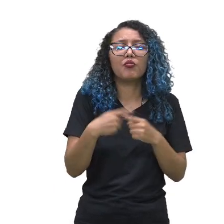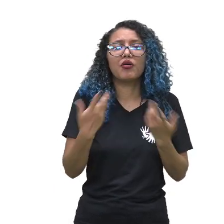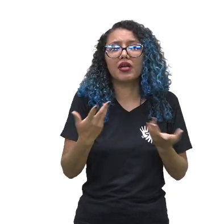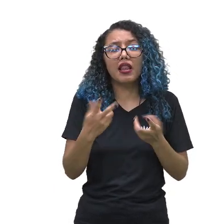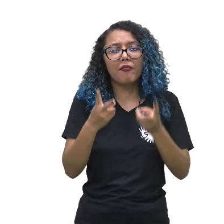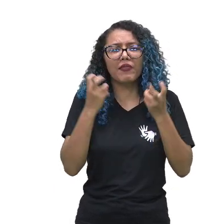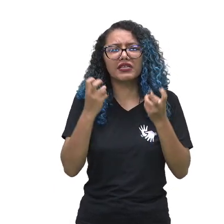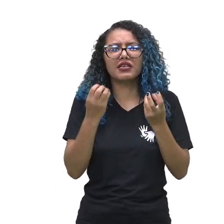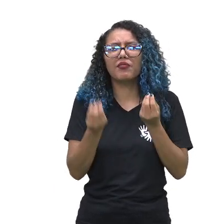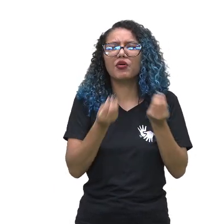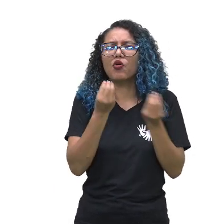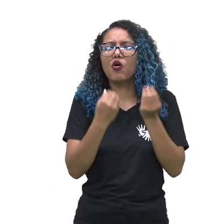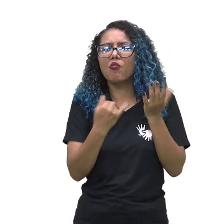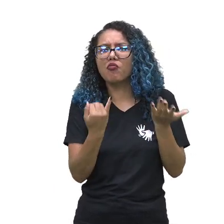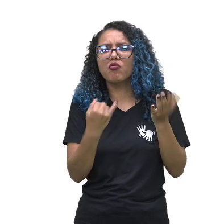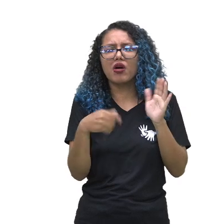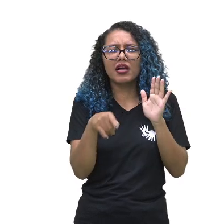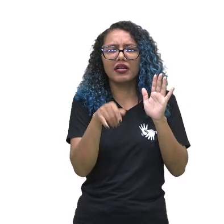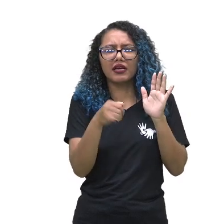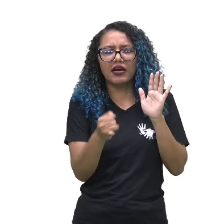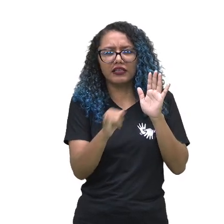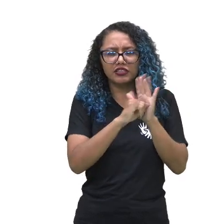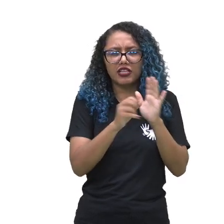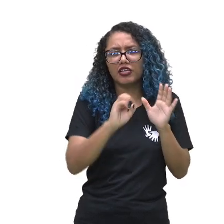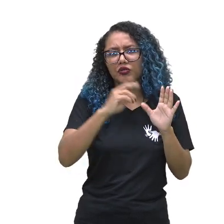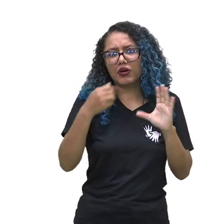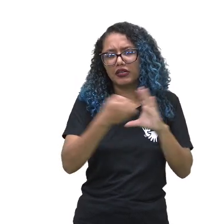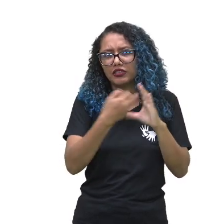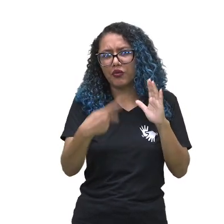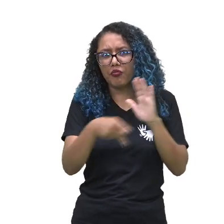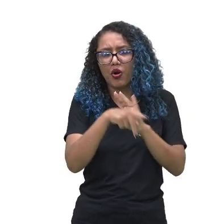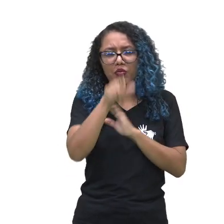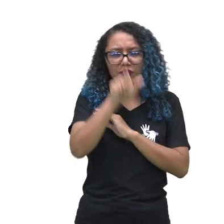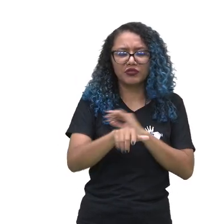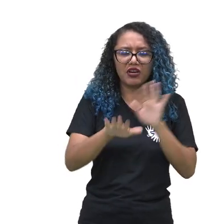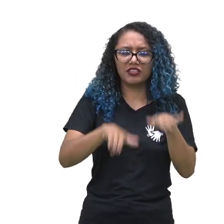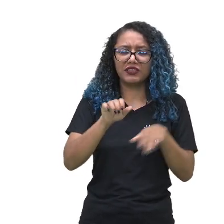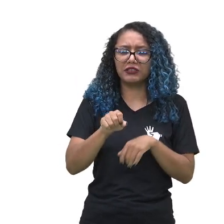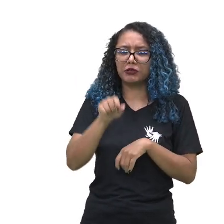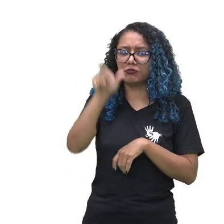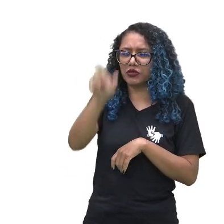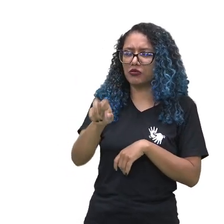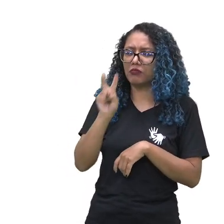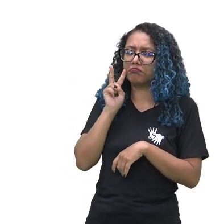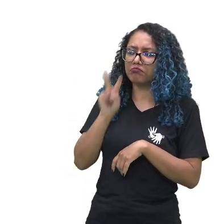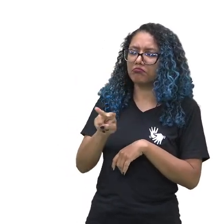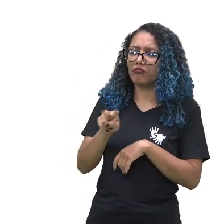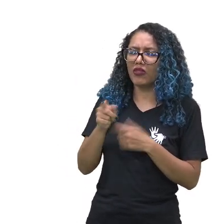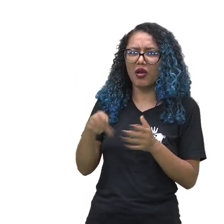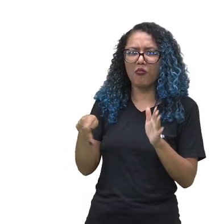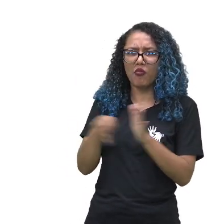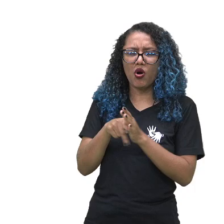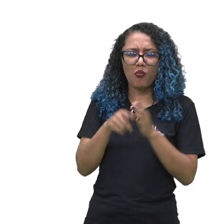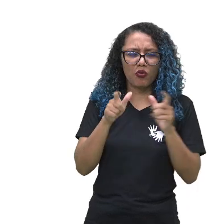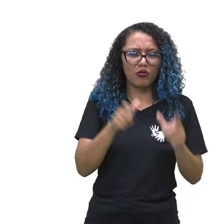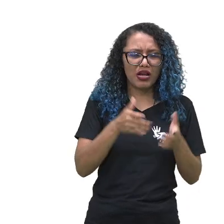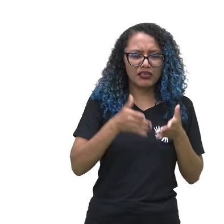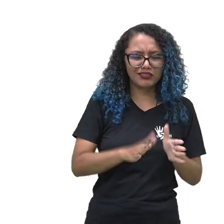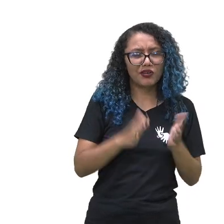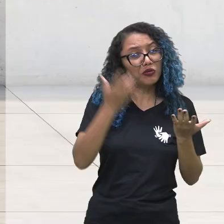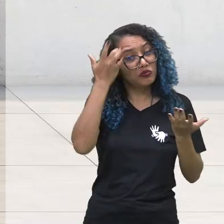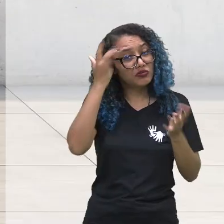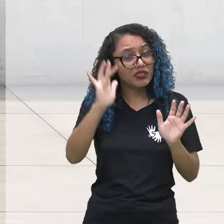ela identifica a pessoa. Quando eu olho, às vezes, para uma pessoa, eu não consigo dizer de onde ela é. Por exemplo, vamos